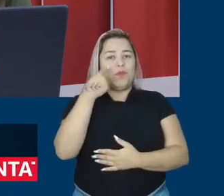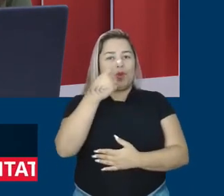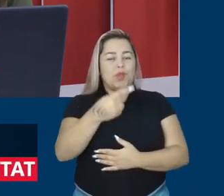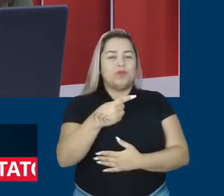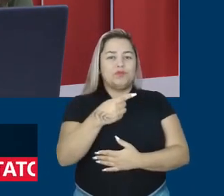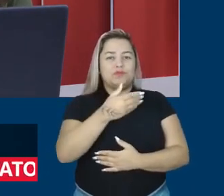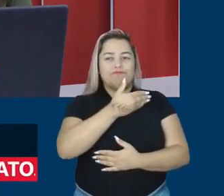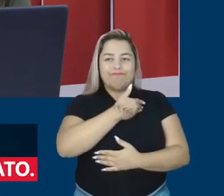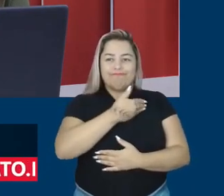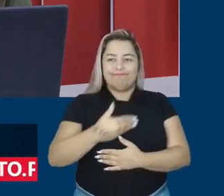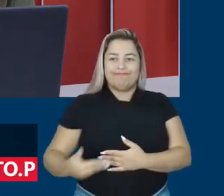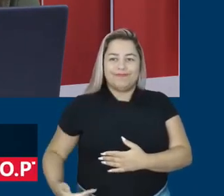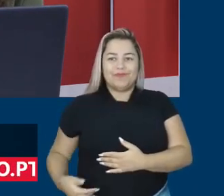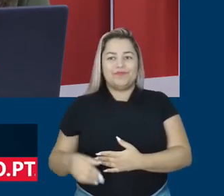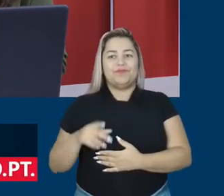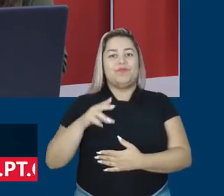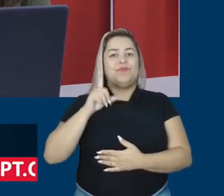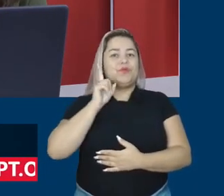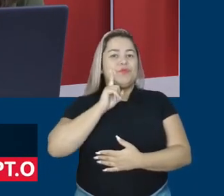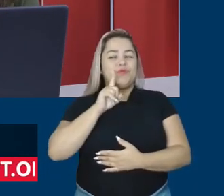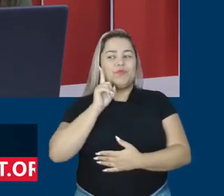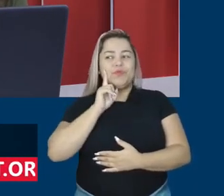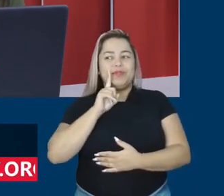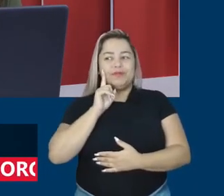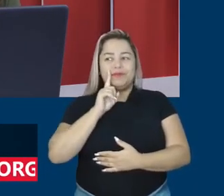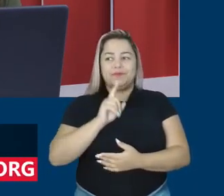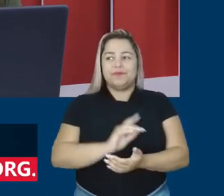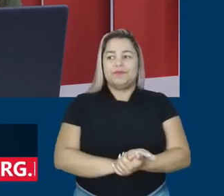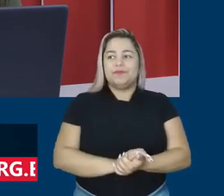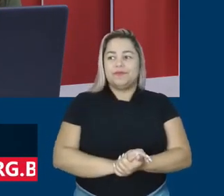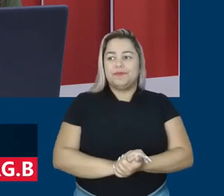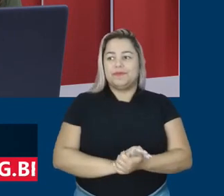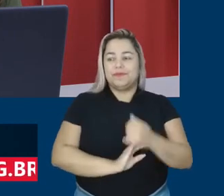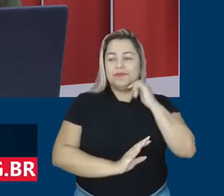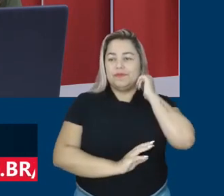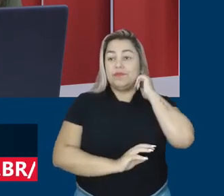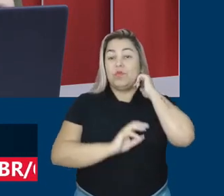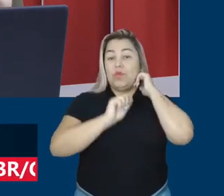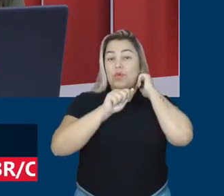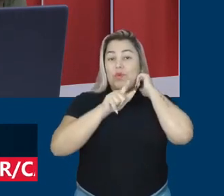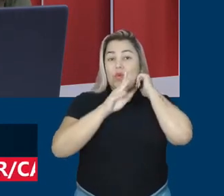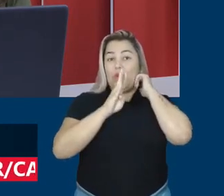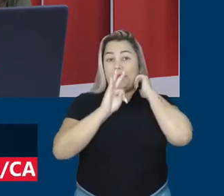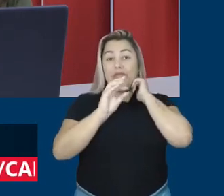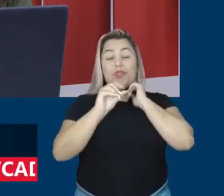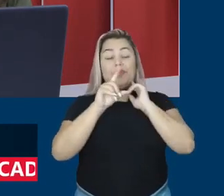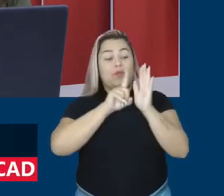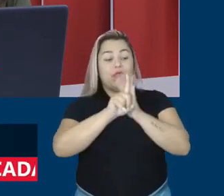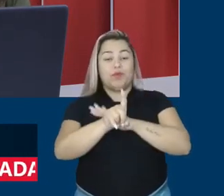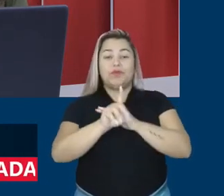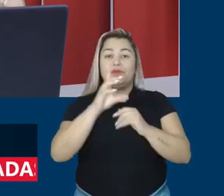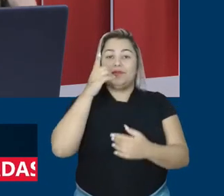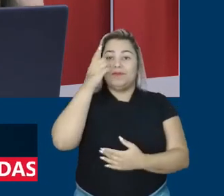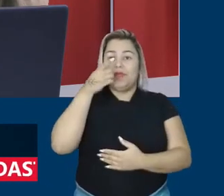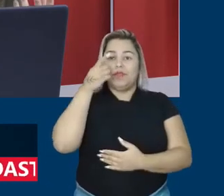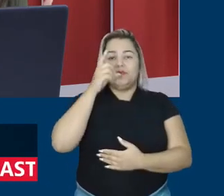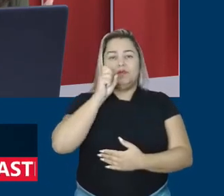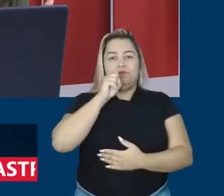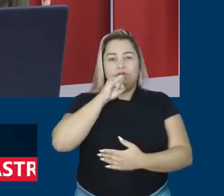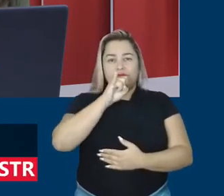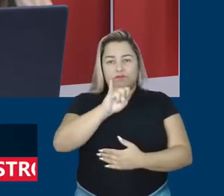Gerais, será deputado. Olha aqui, o Alberto Quirone pergunta aqui também, deputado, se o